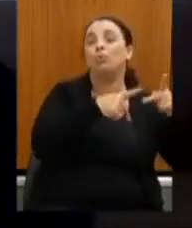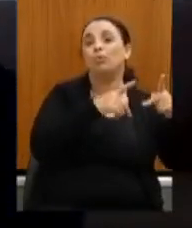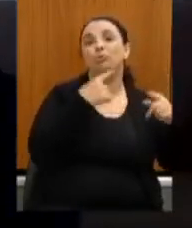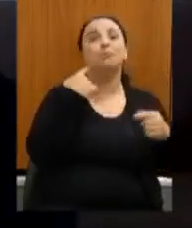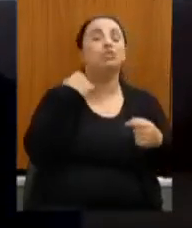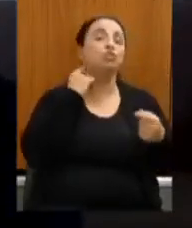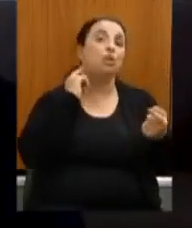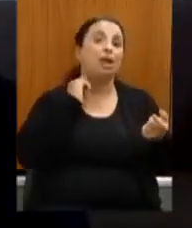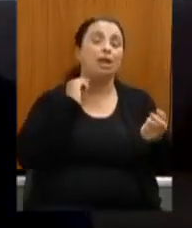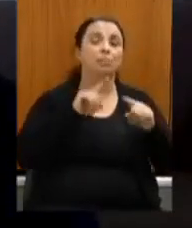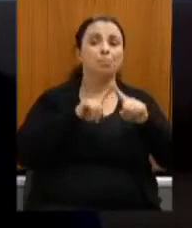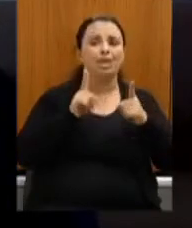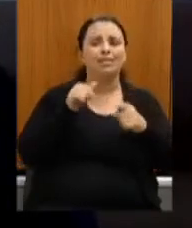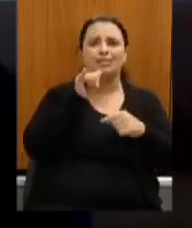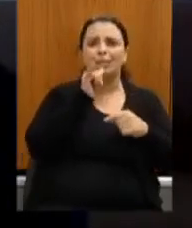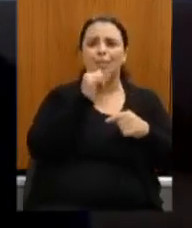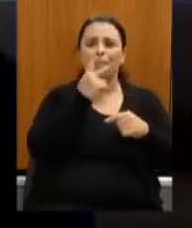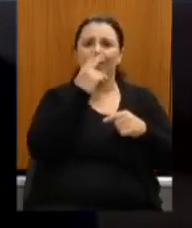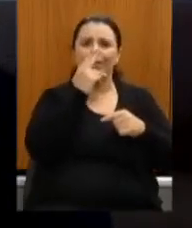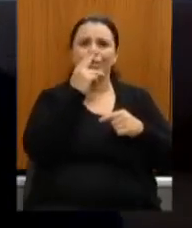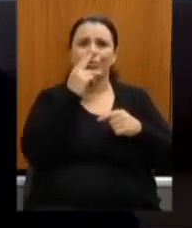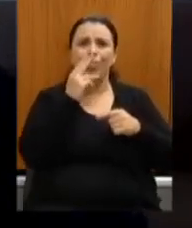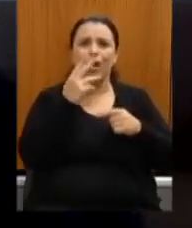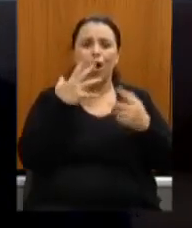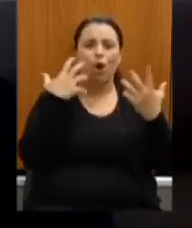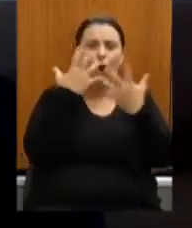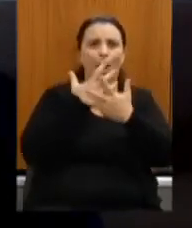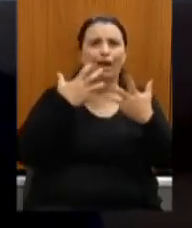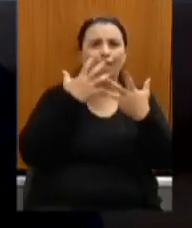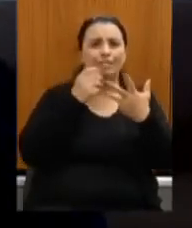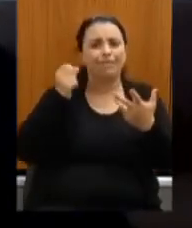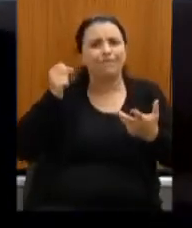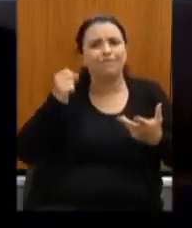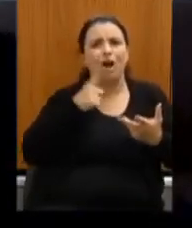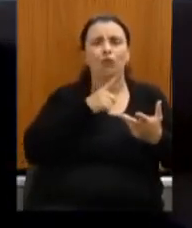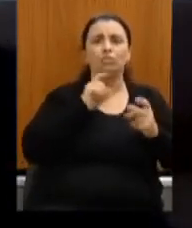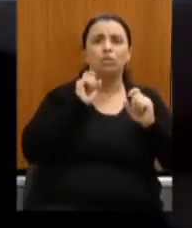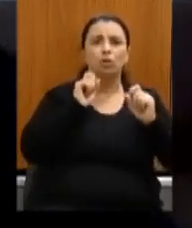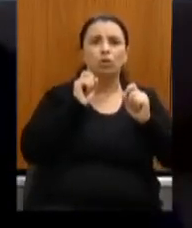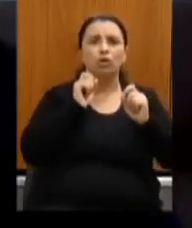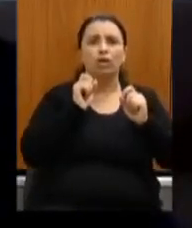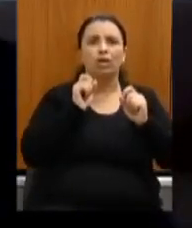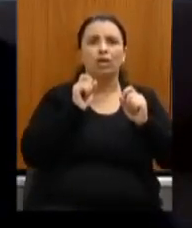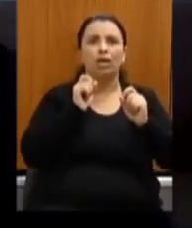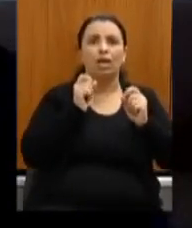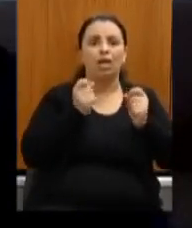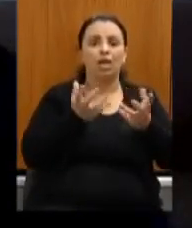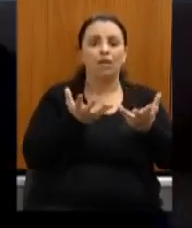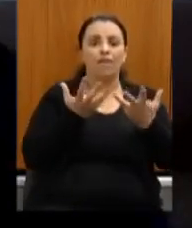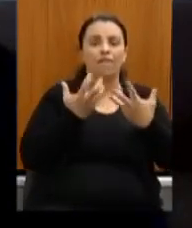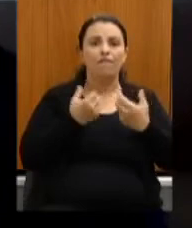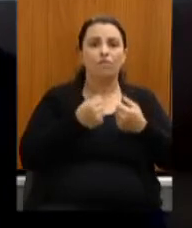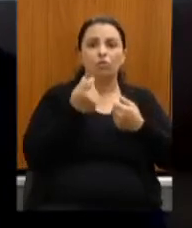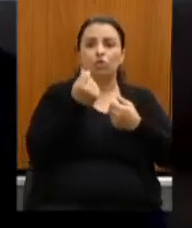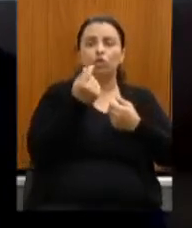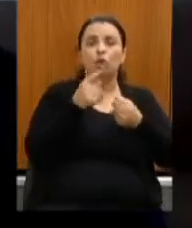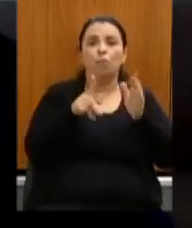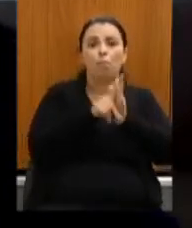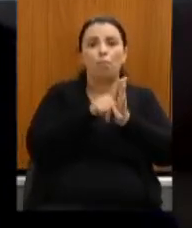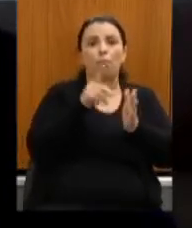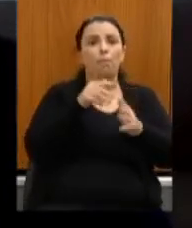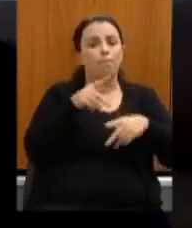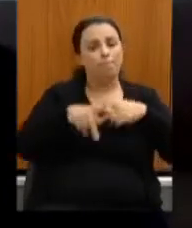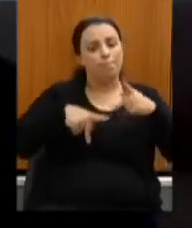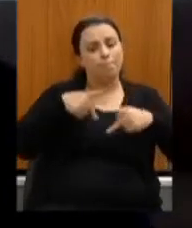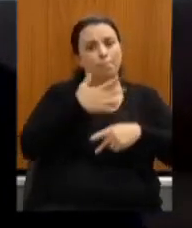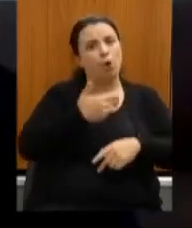filarmônica que vive também com dinheiro público que recebe 18 milhões por ano é um absurdo eu acho que